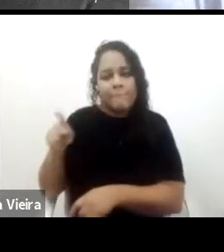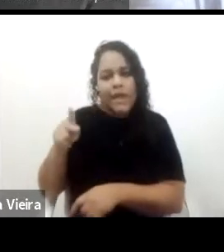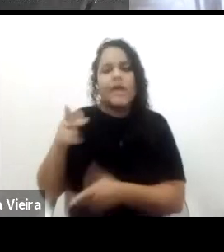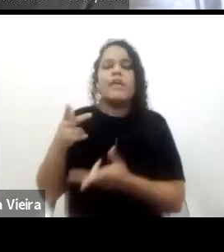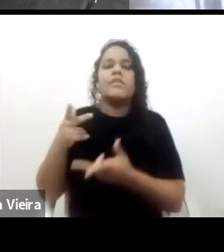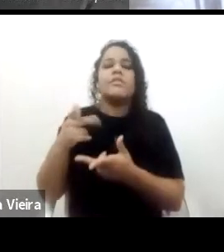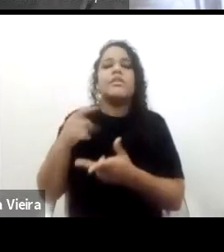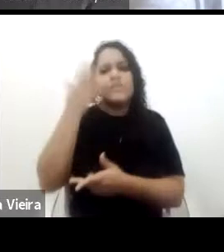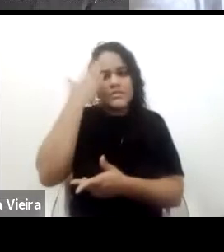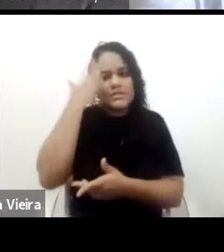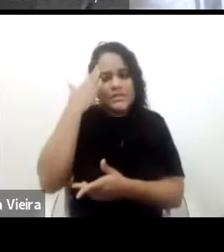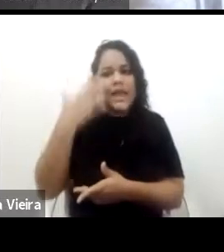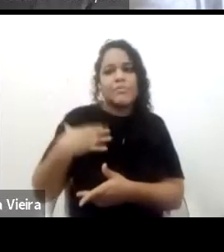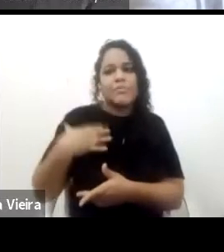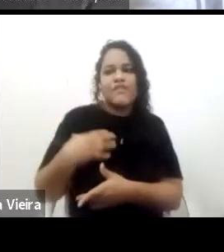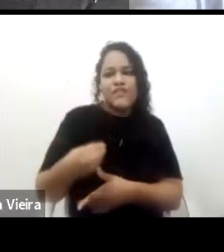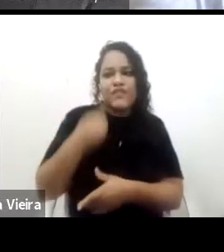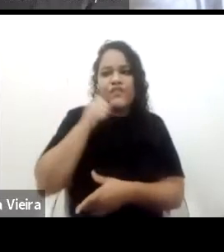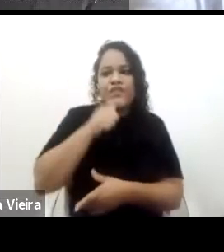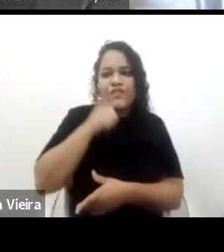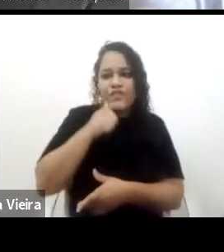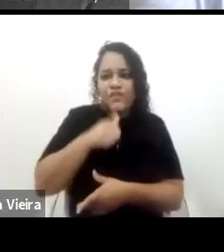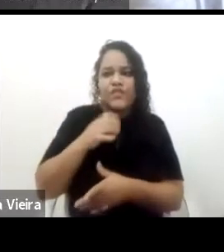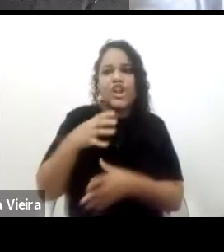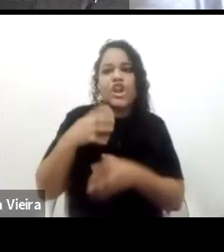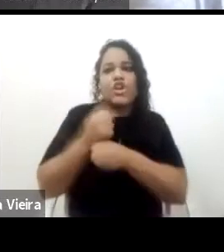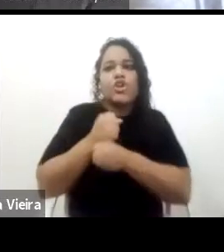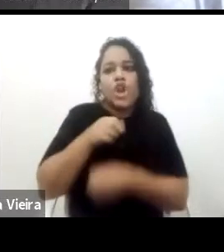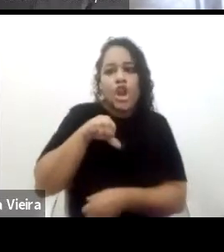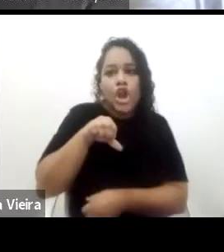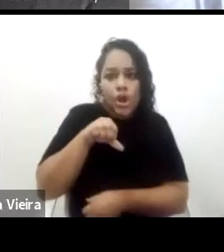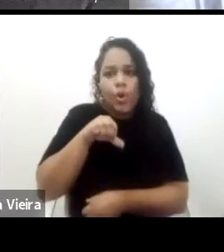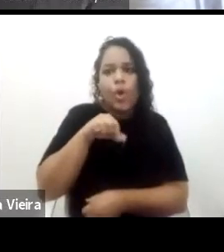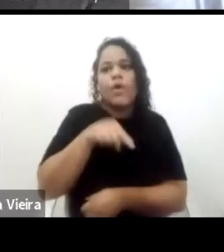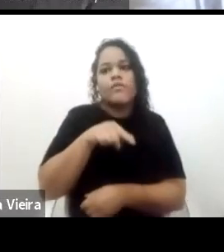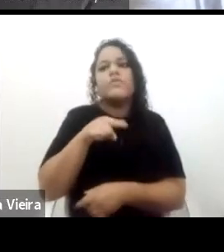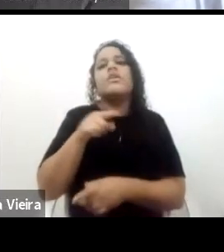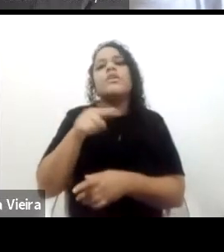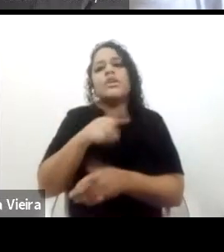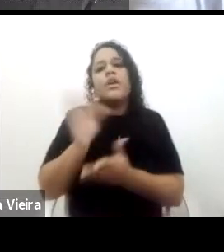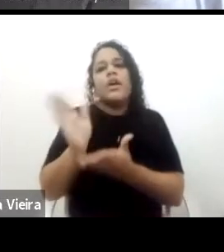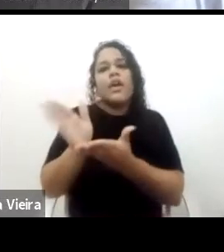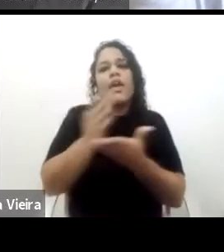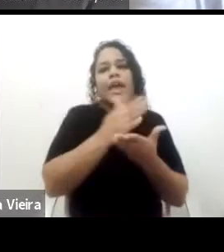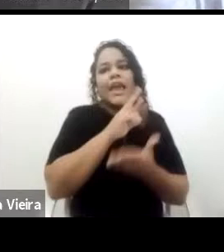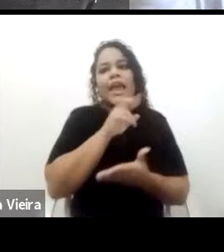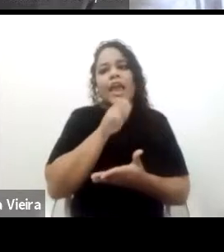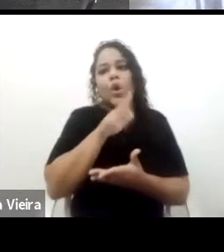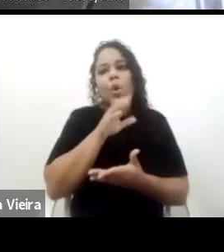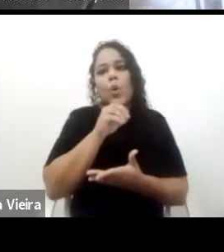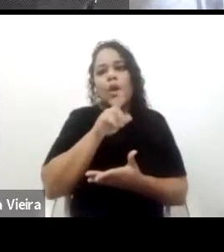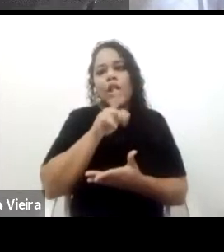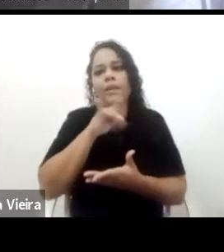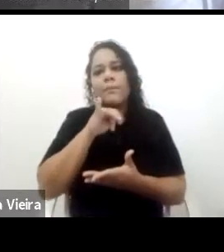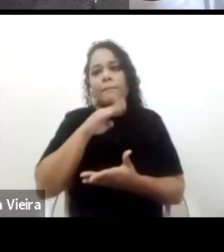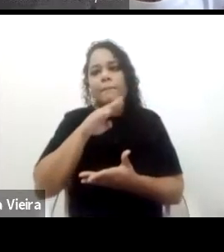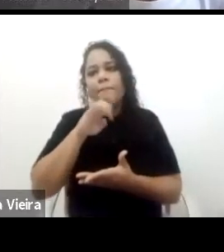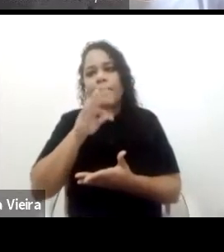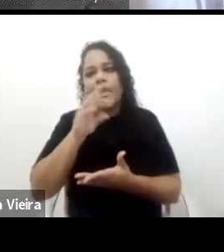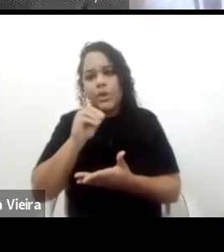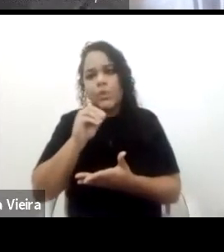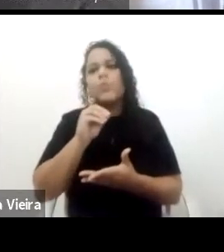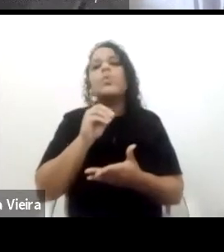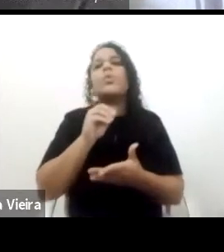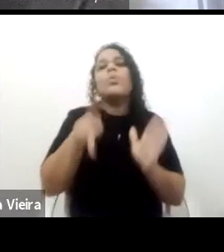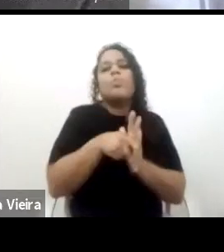recolhimento de Macaúbas, quer dizer, a gente tem que pensar nesse outro universo também. Não